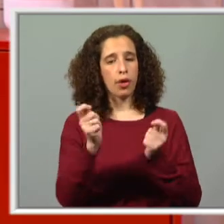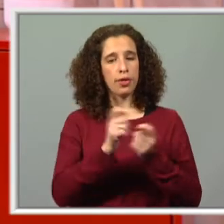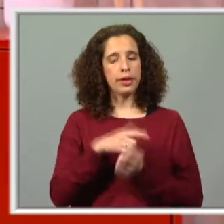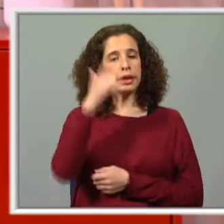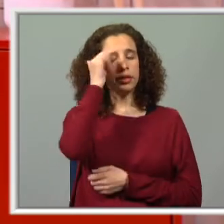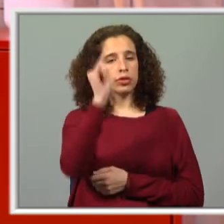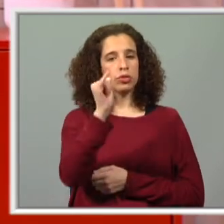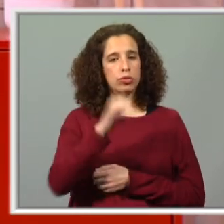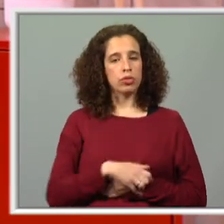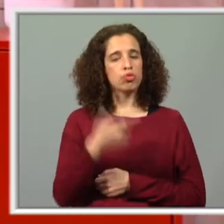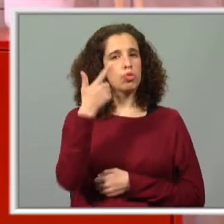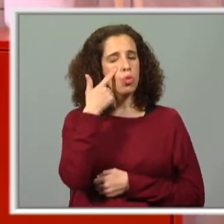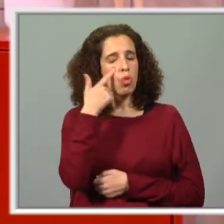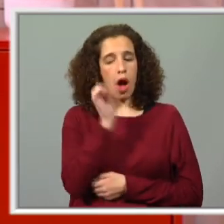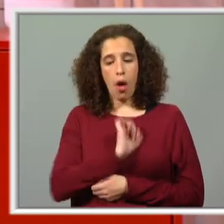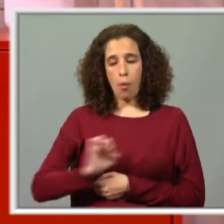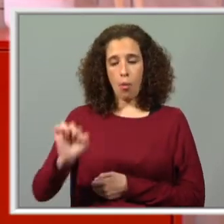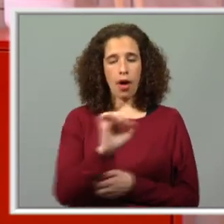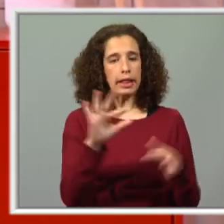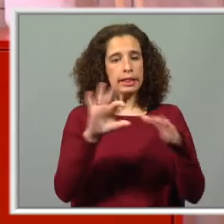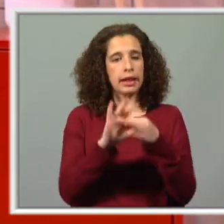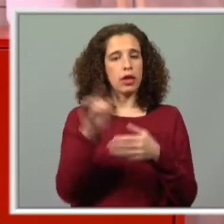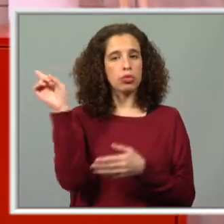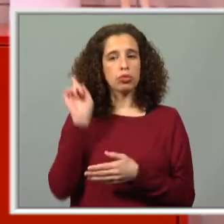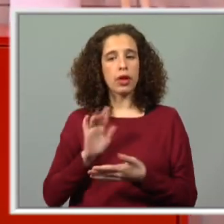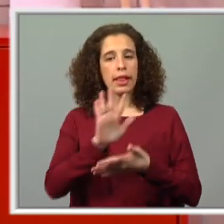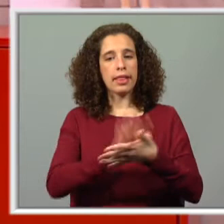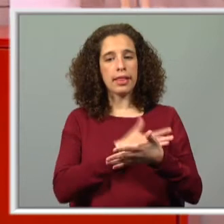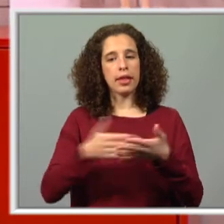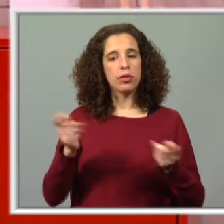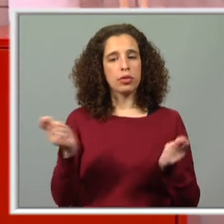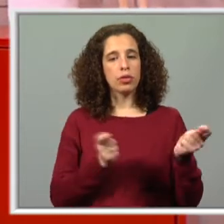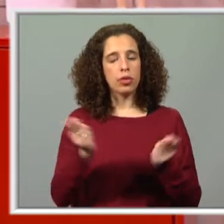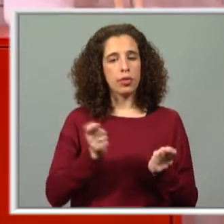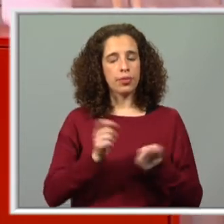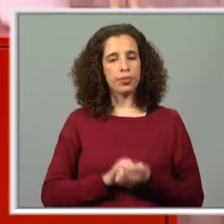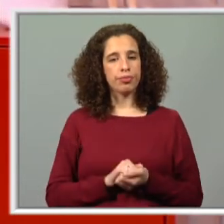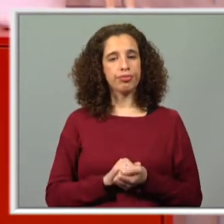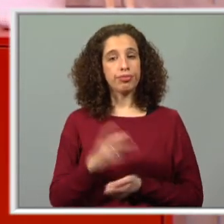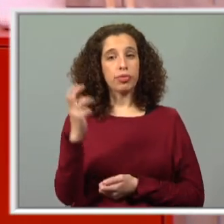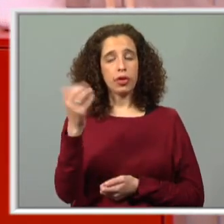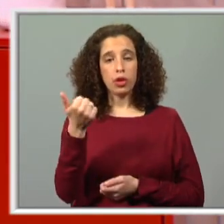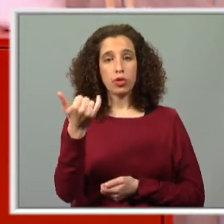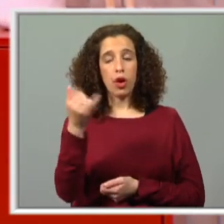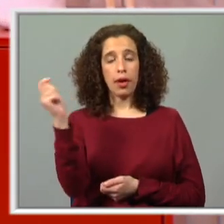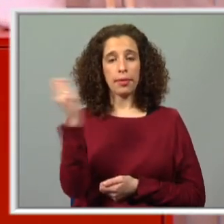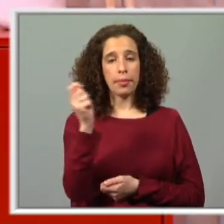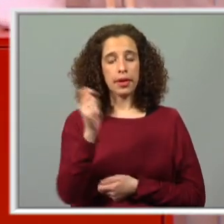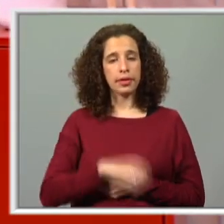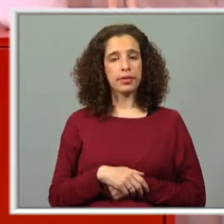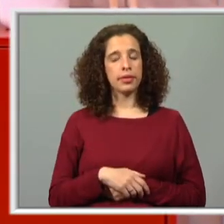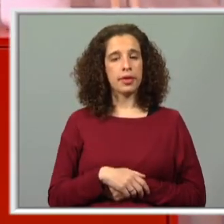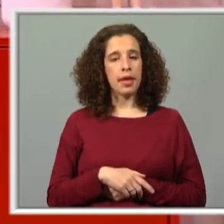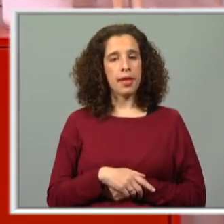ideias, os nossos conhecimentos relativamente ao calendário, que é organizado por 12 meses e que tem,